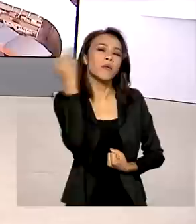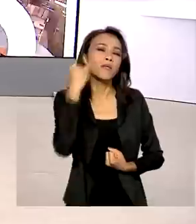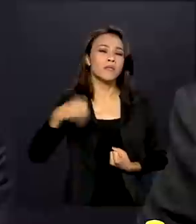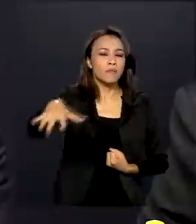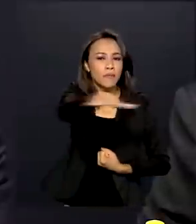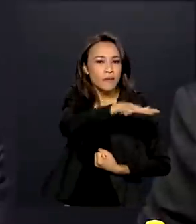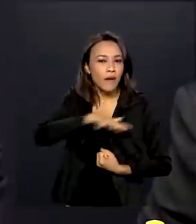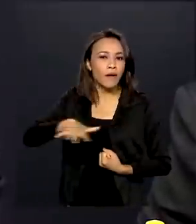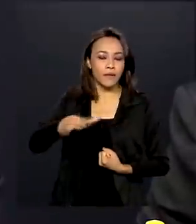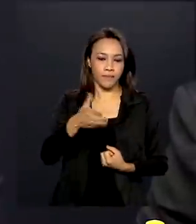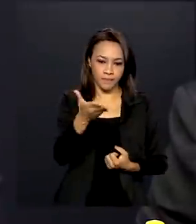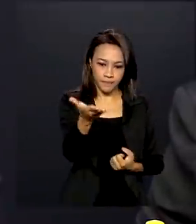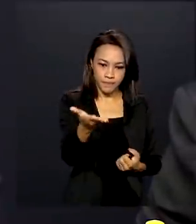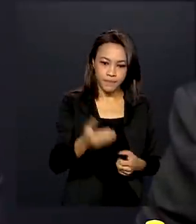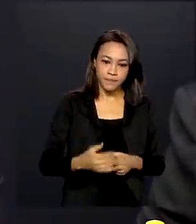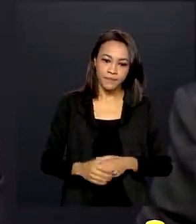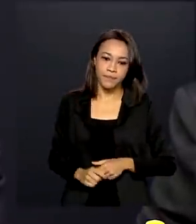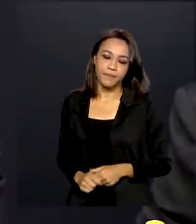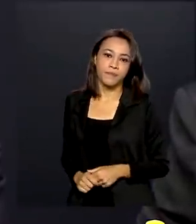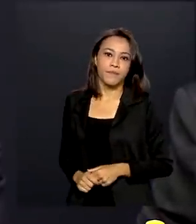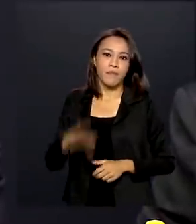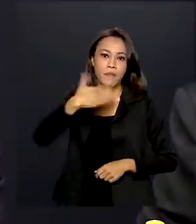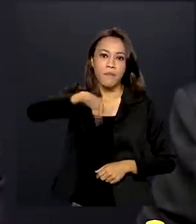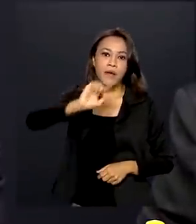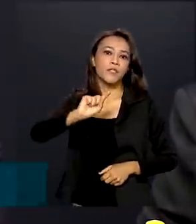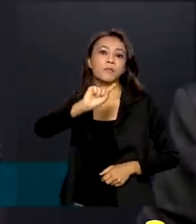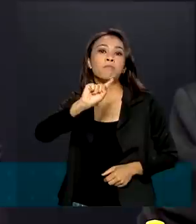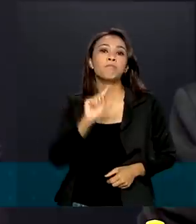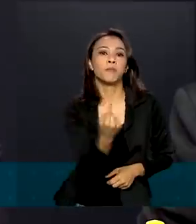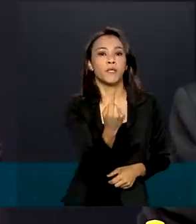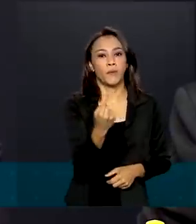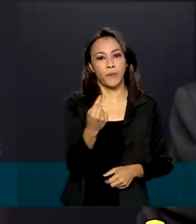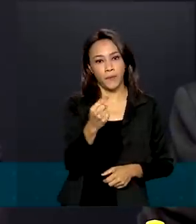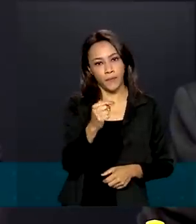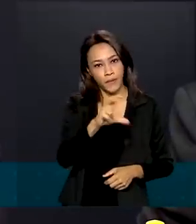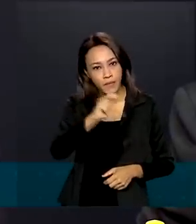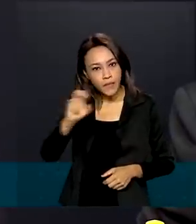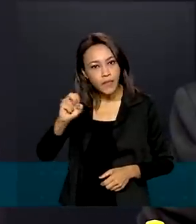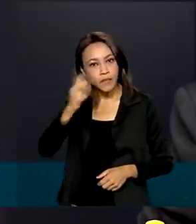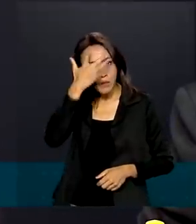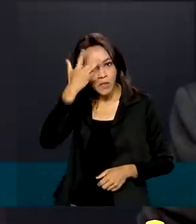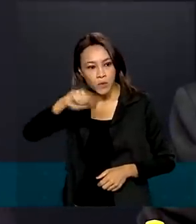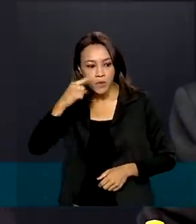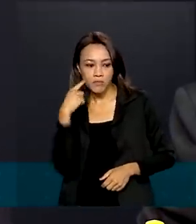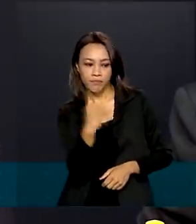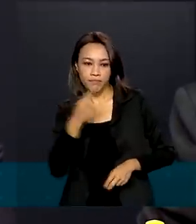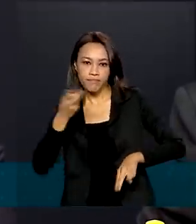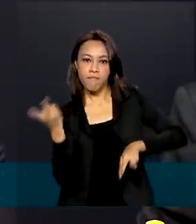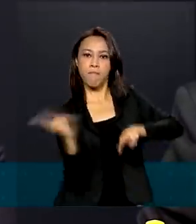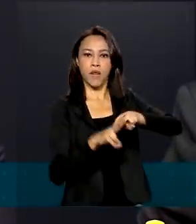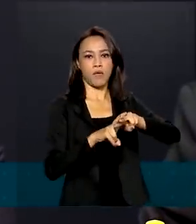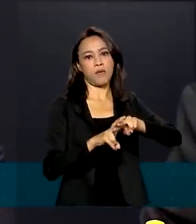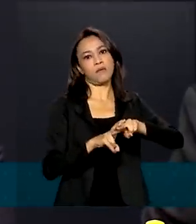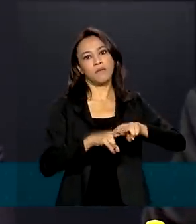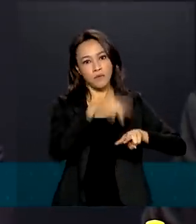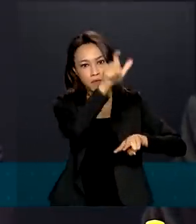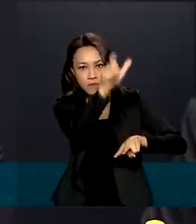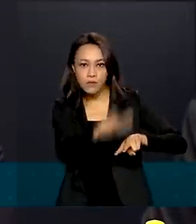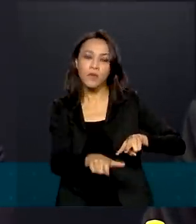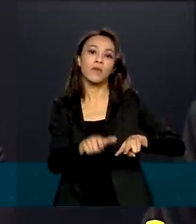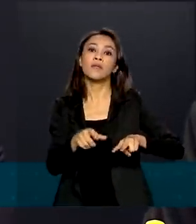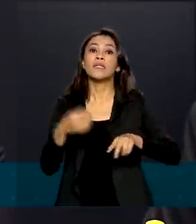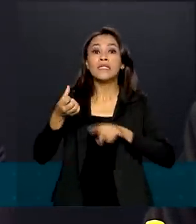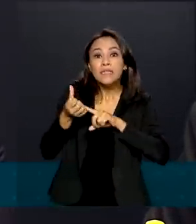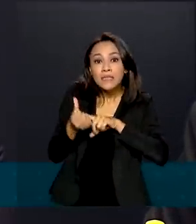região. Foram mais de 1.500 criminosos presos nesses dois meses. Nós tivemos aí 630